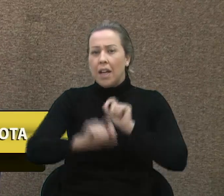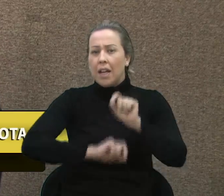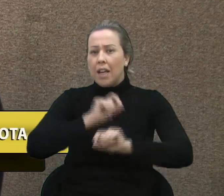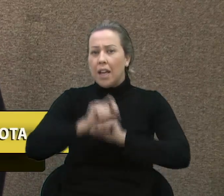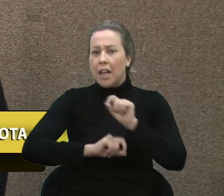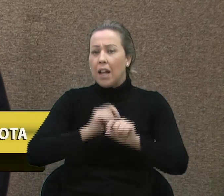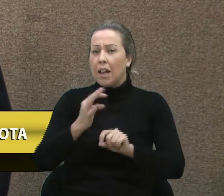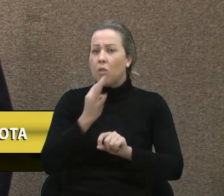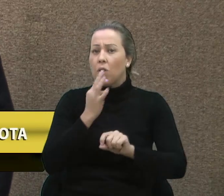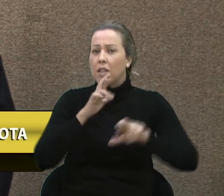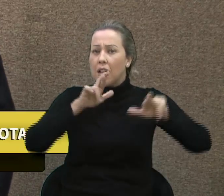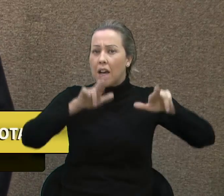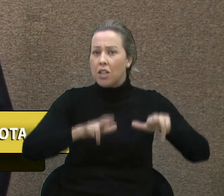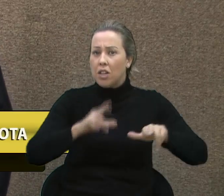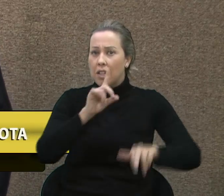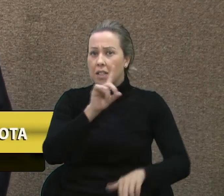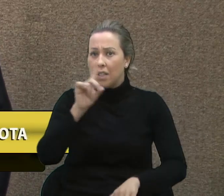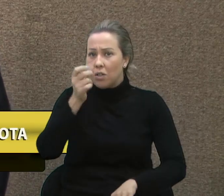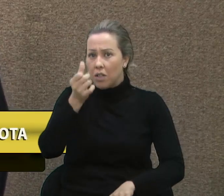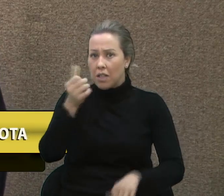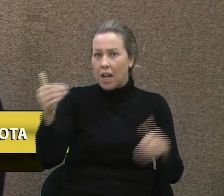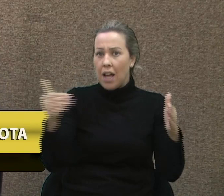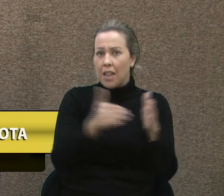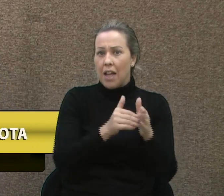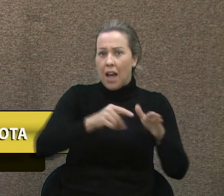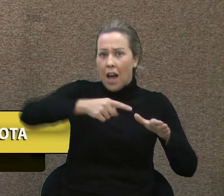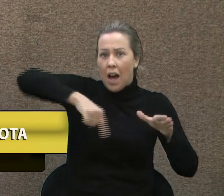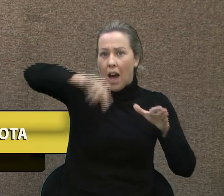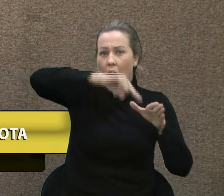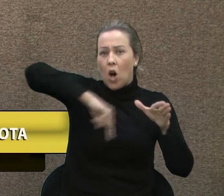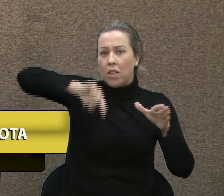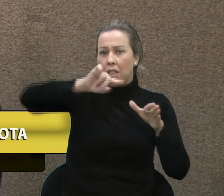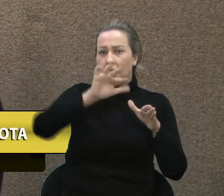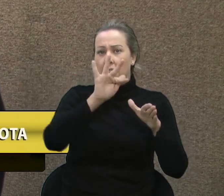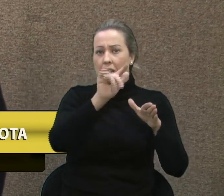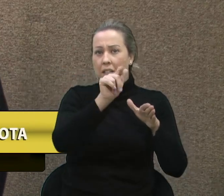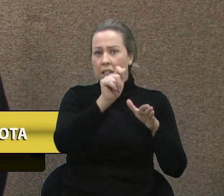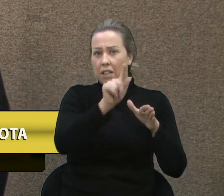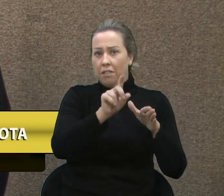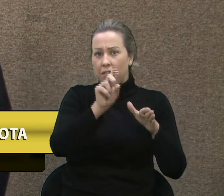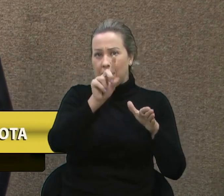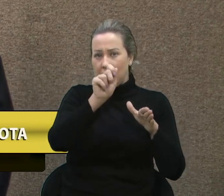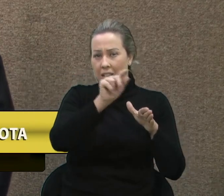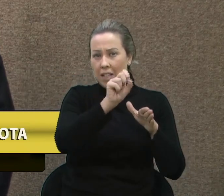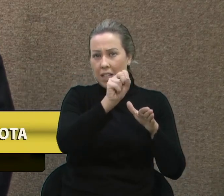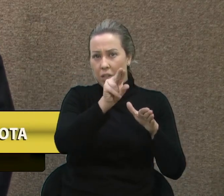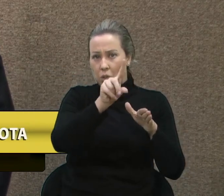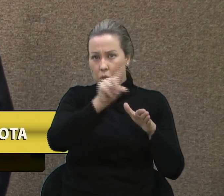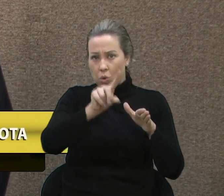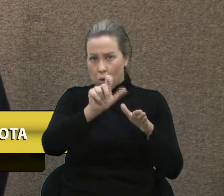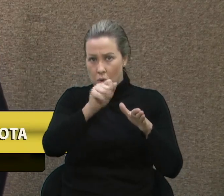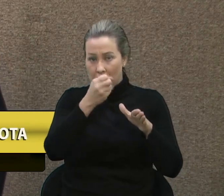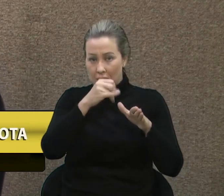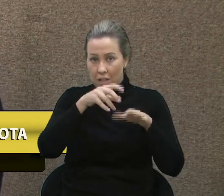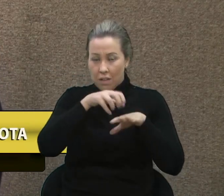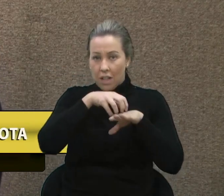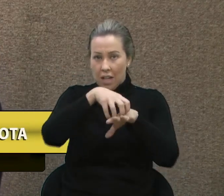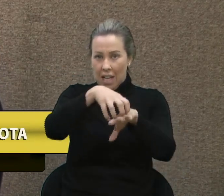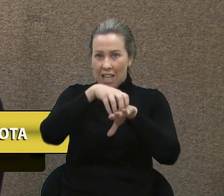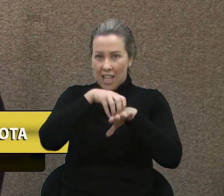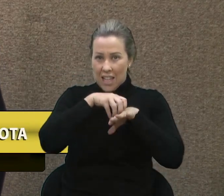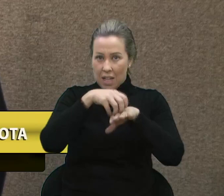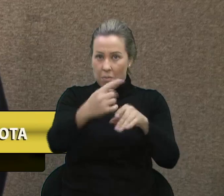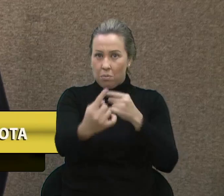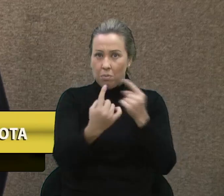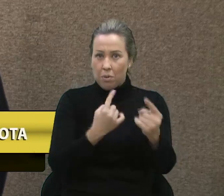região, da 116 até a rotatória de Fazenda Sousa, que se tiverem que se deslocar, sentido aquela região